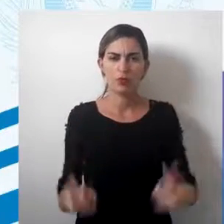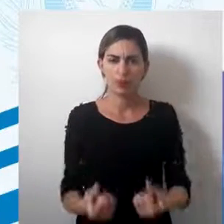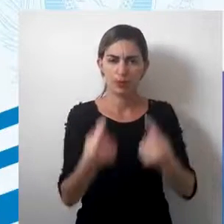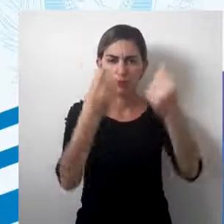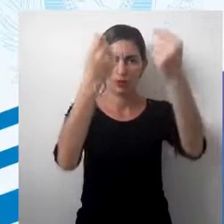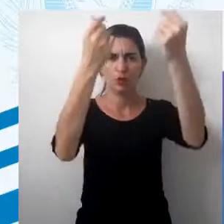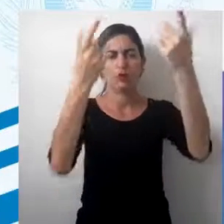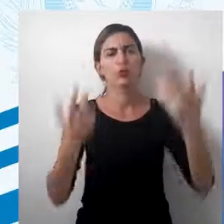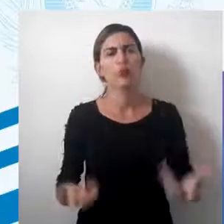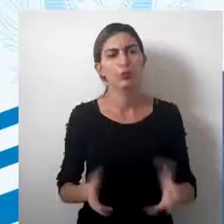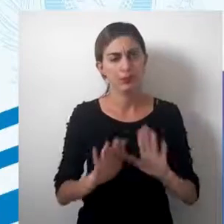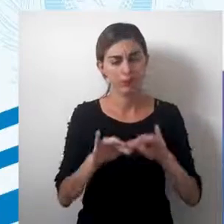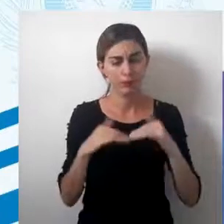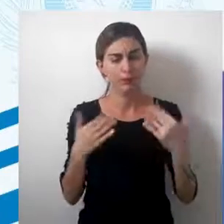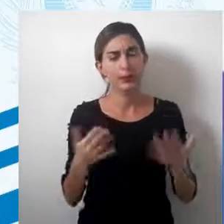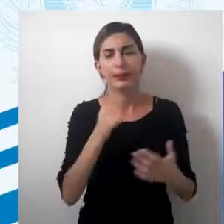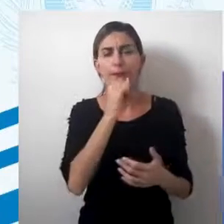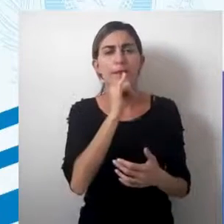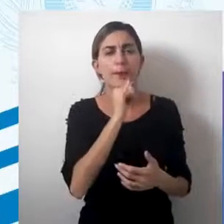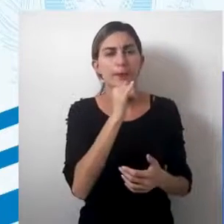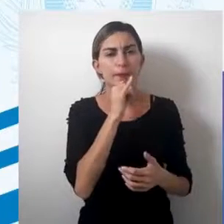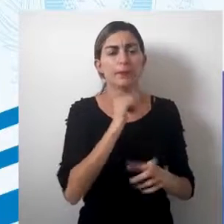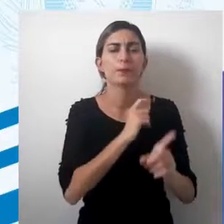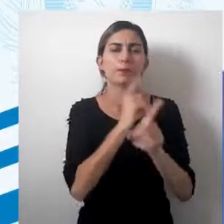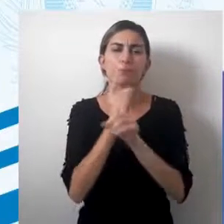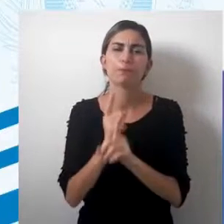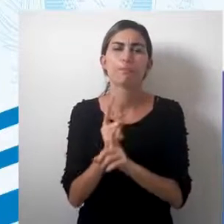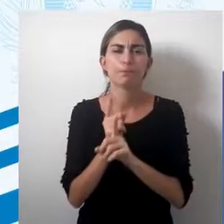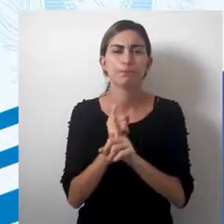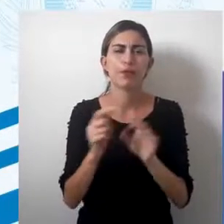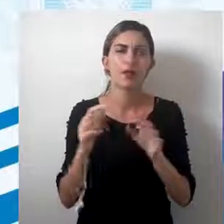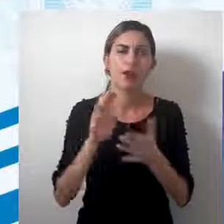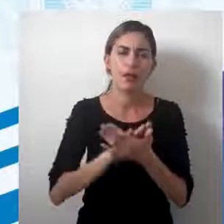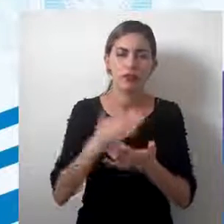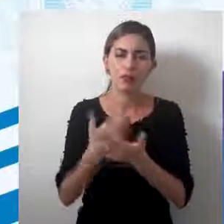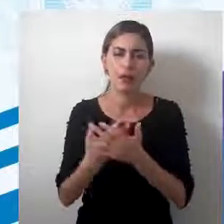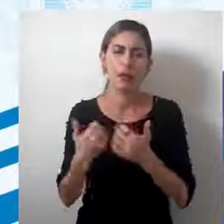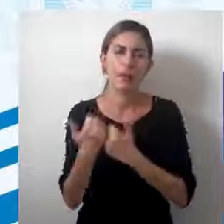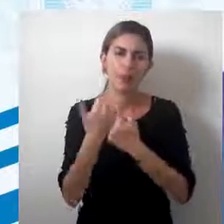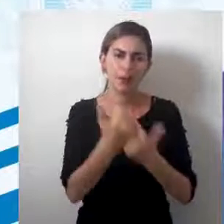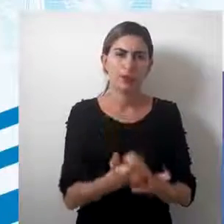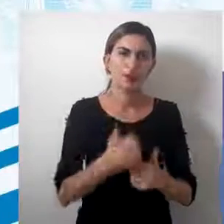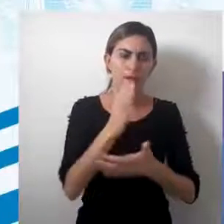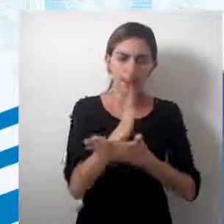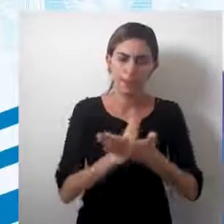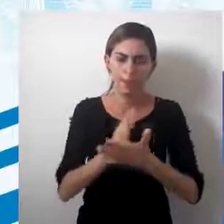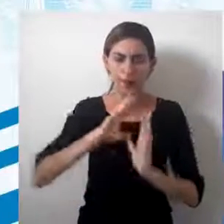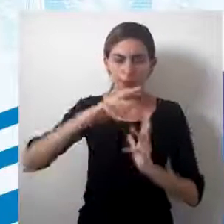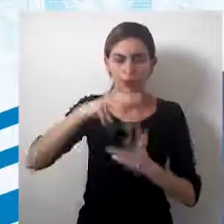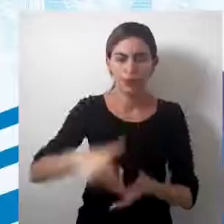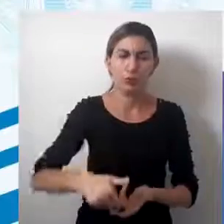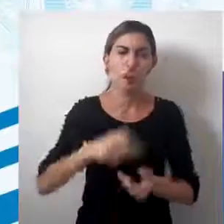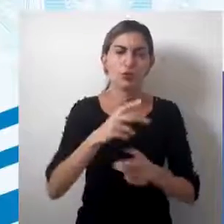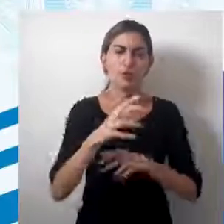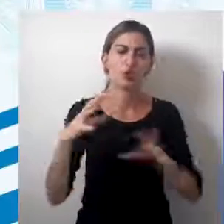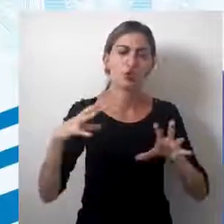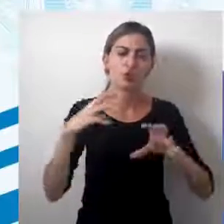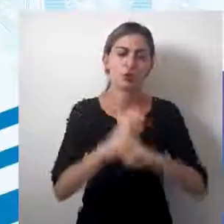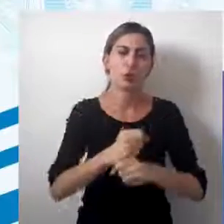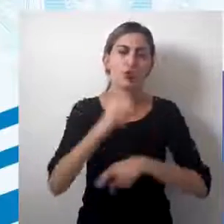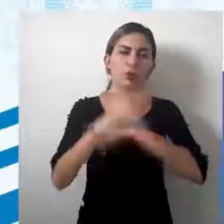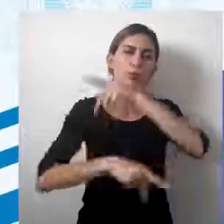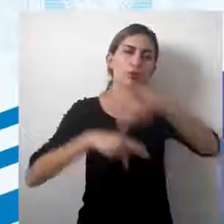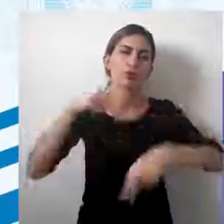econômico, então, a gente, por exemplo, pode identificar, representar parte do mundo com uma dimensão proporcional total de